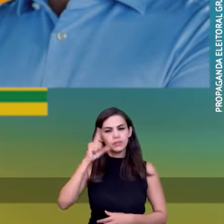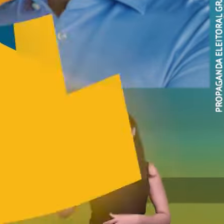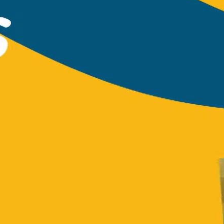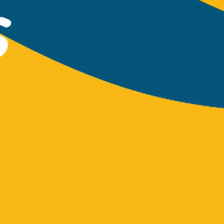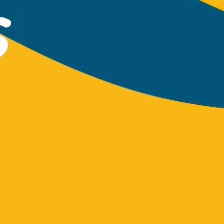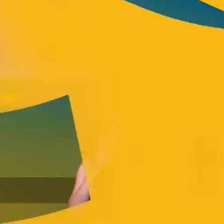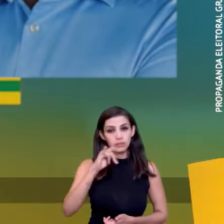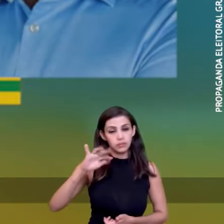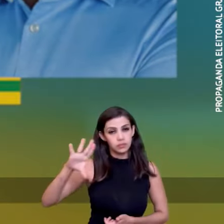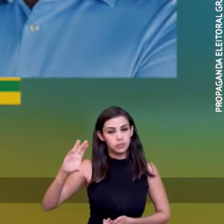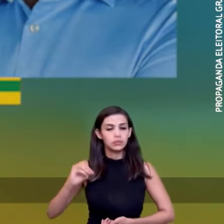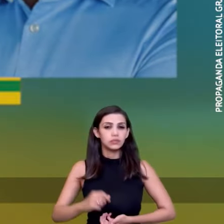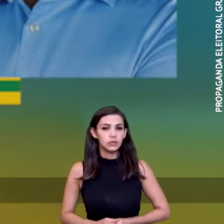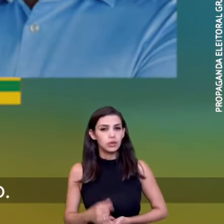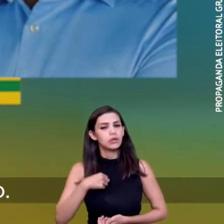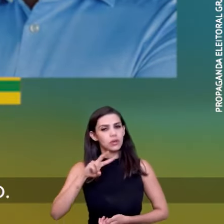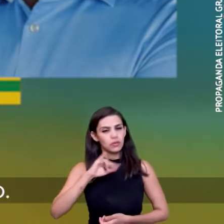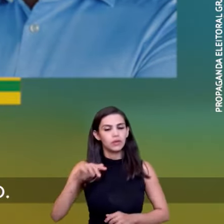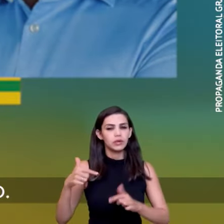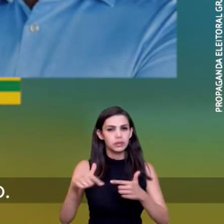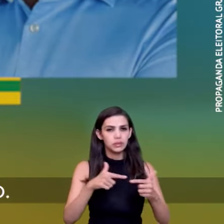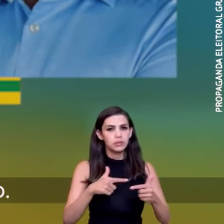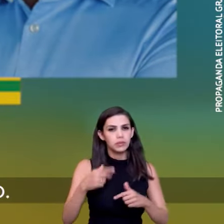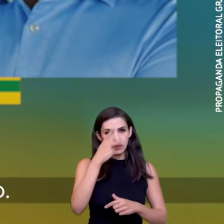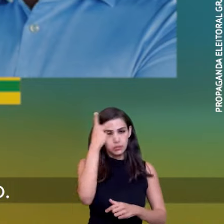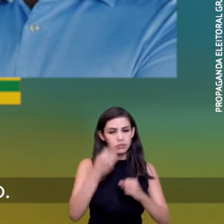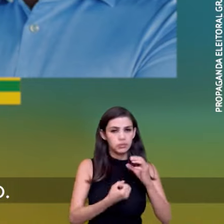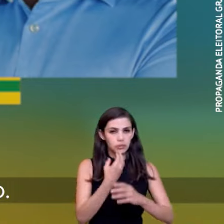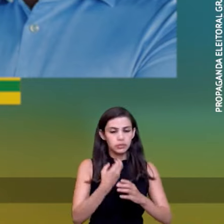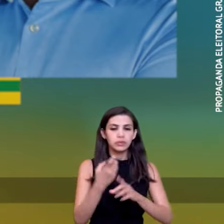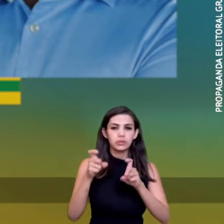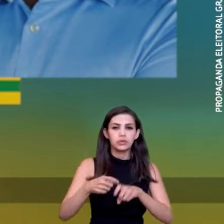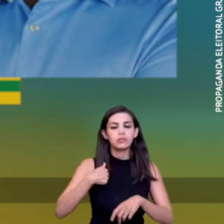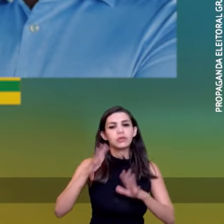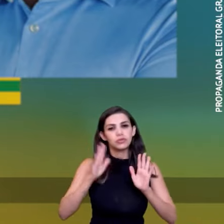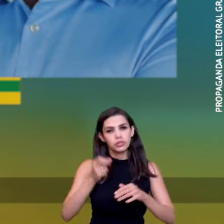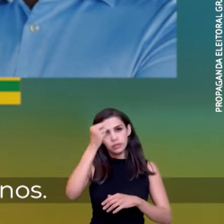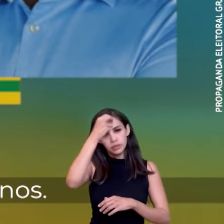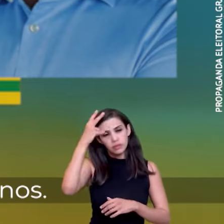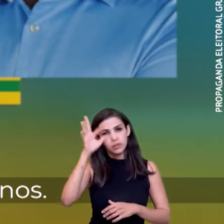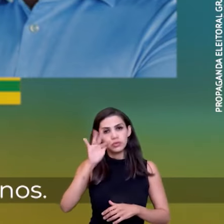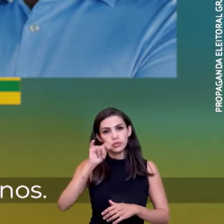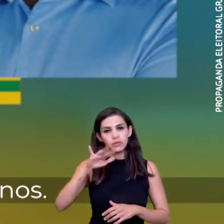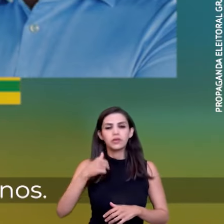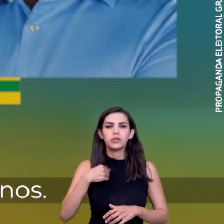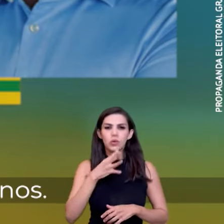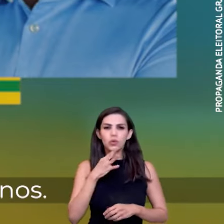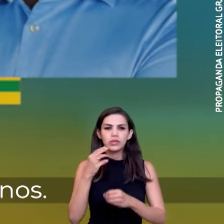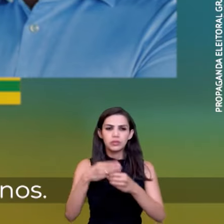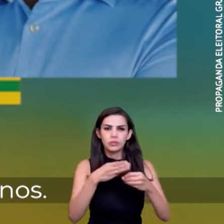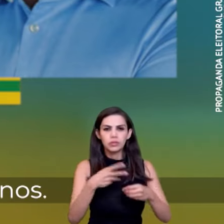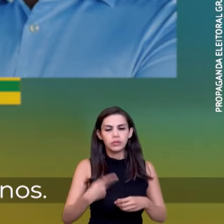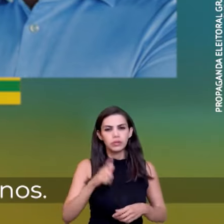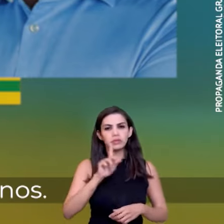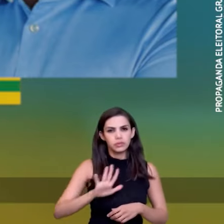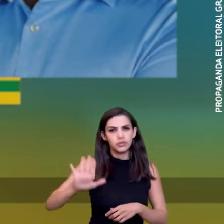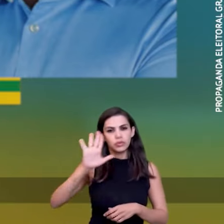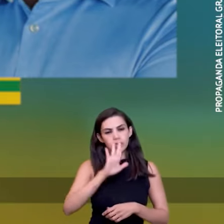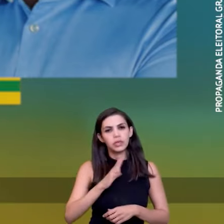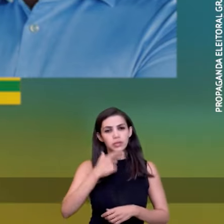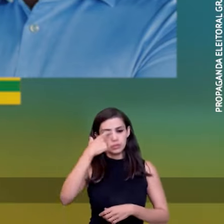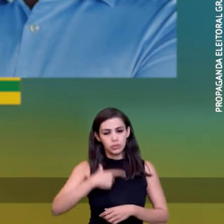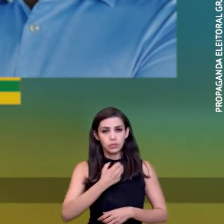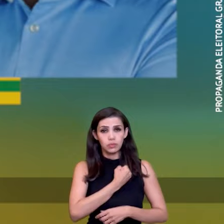senador é Baldi. Sou Tiago Pedagrande e vou trabalhar pelo produtor do campo. Fui prefeito de Faina e conheço a realidade dos municípios goianos.